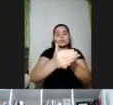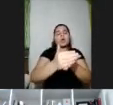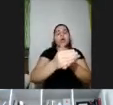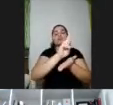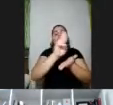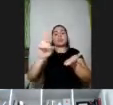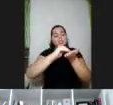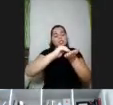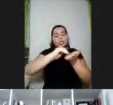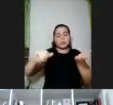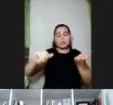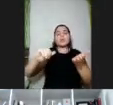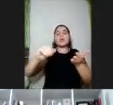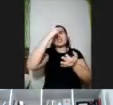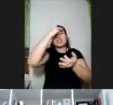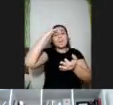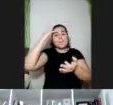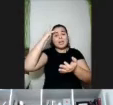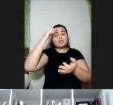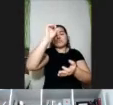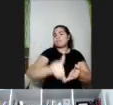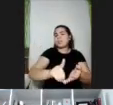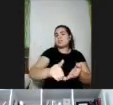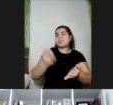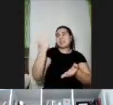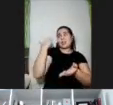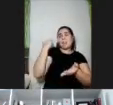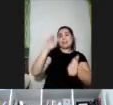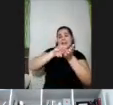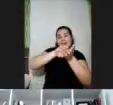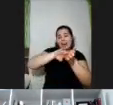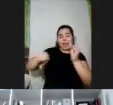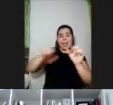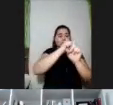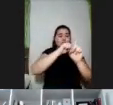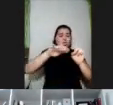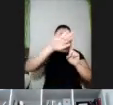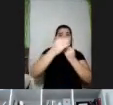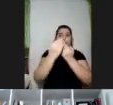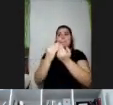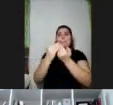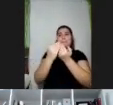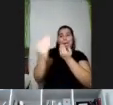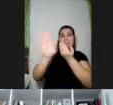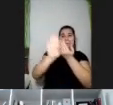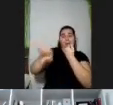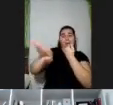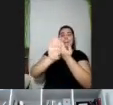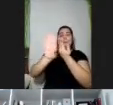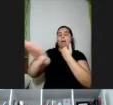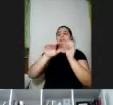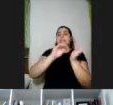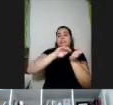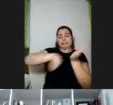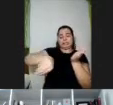deficiência que estavam totalmente fora da sociedade, que é esse círculo no alto à esquerda. A gente está tendo aí